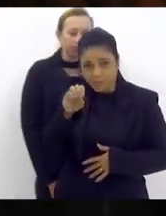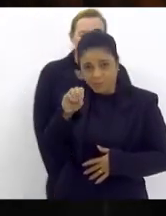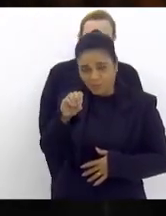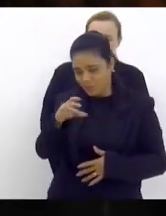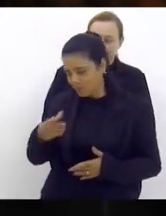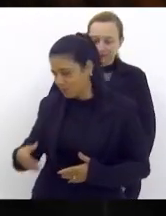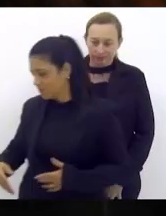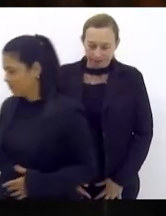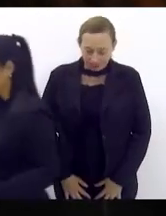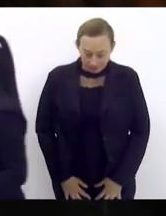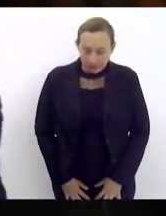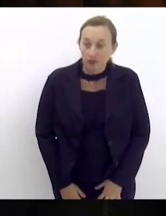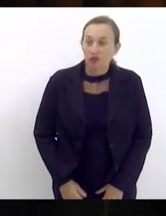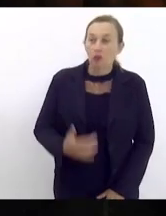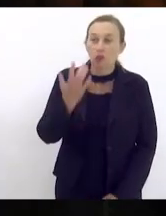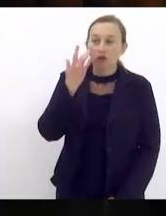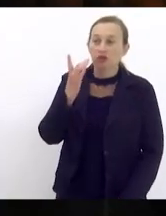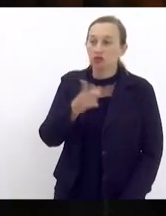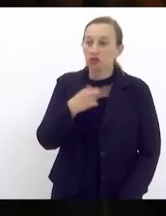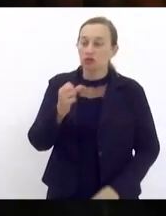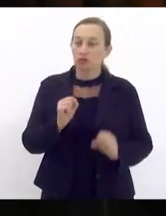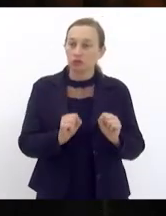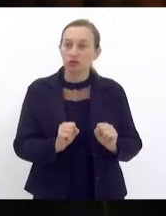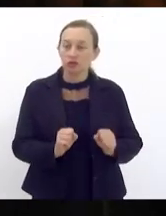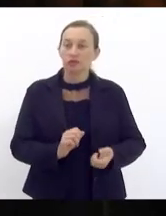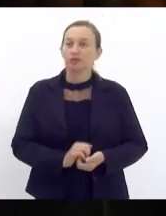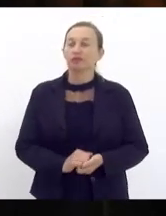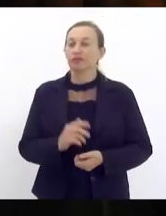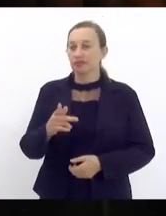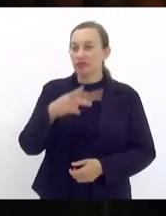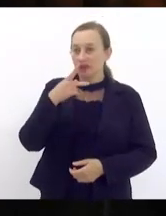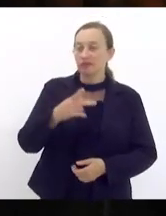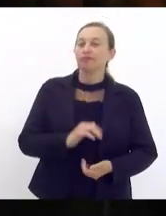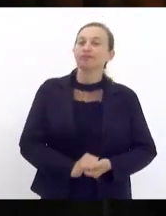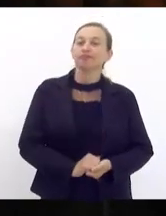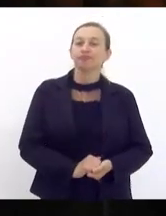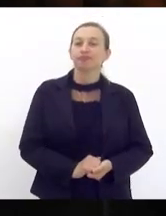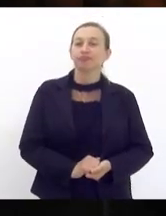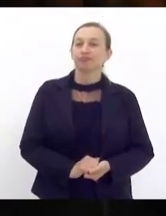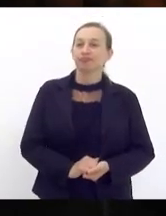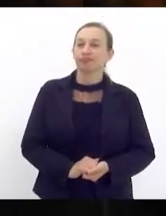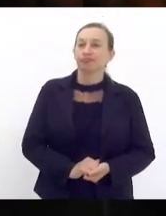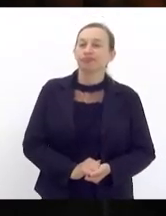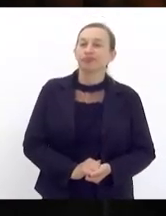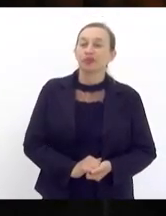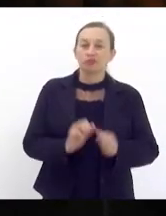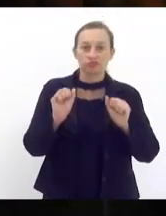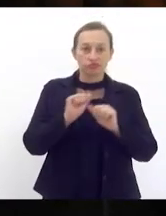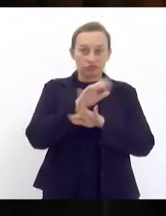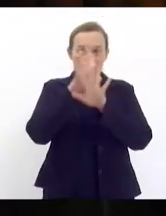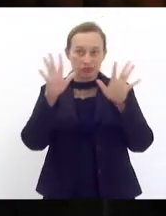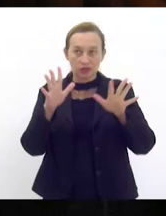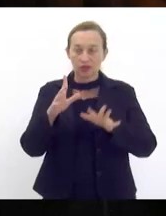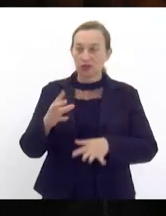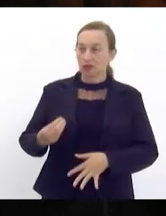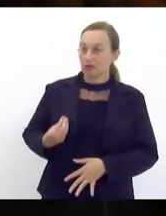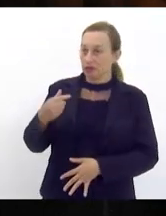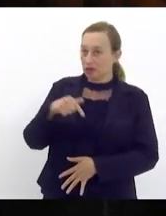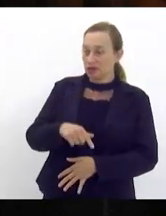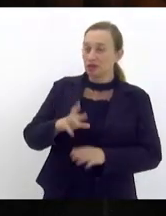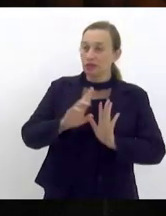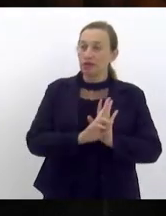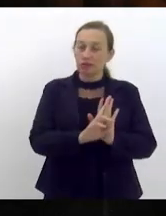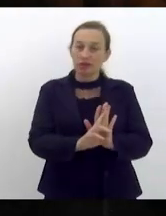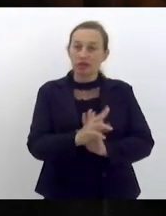o mínimo que a gente pode ainda é falar e deixar muito claro que estou aqui representando essas